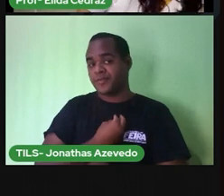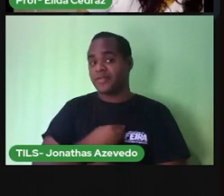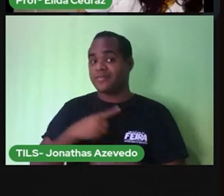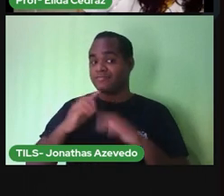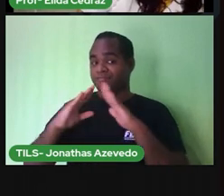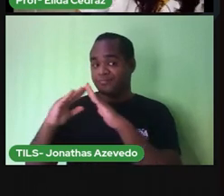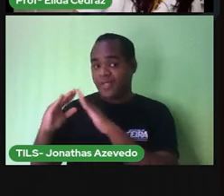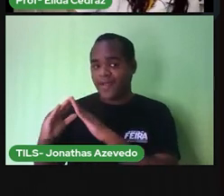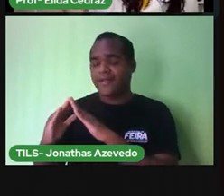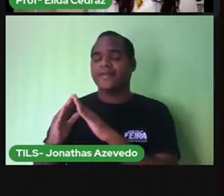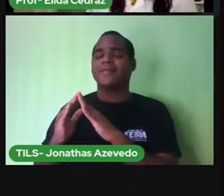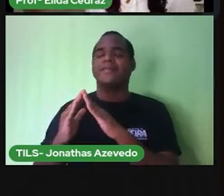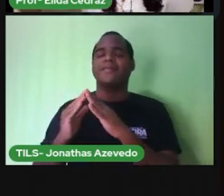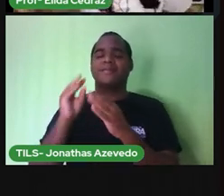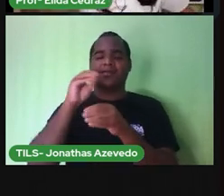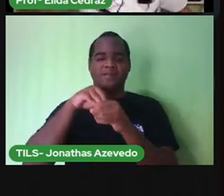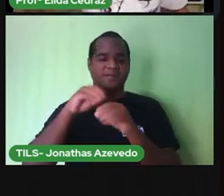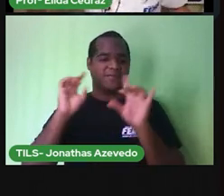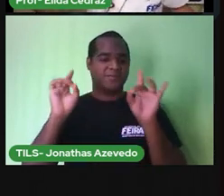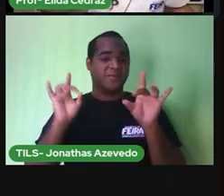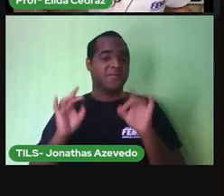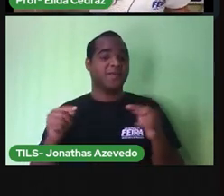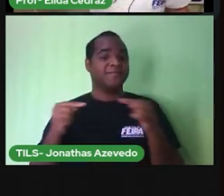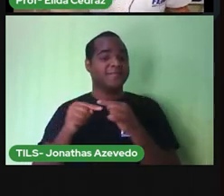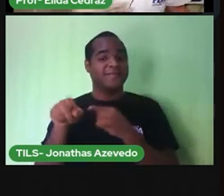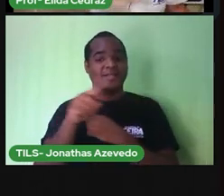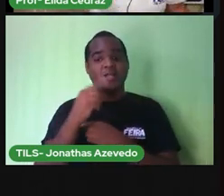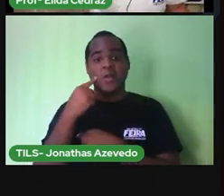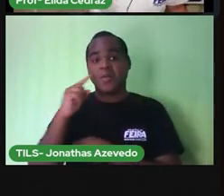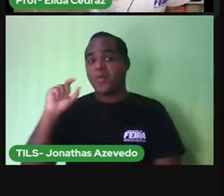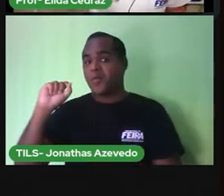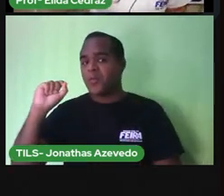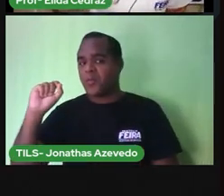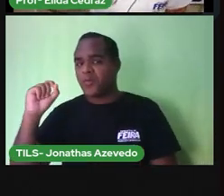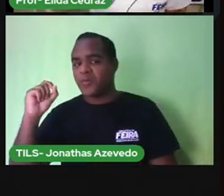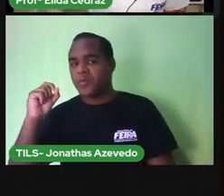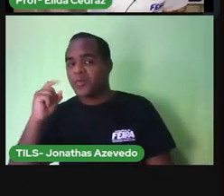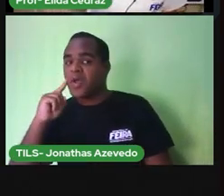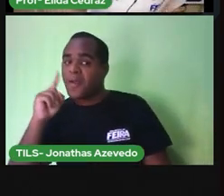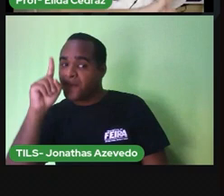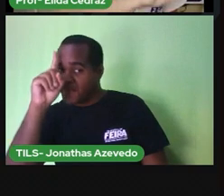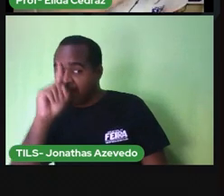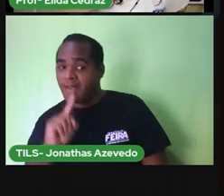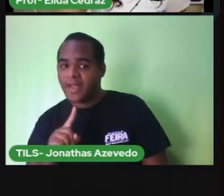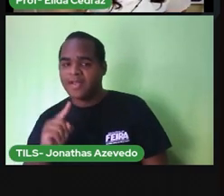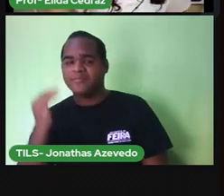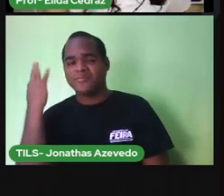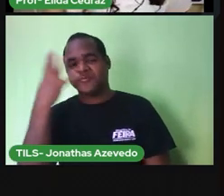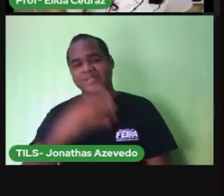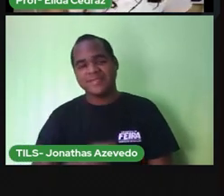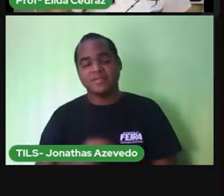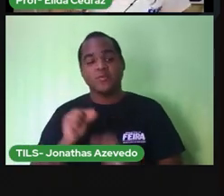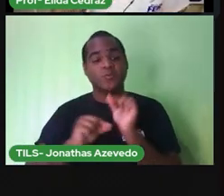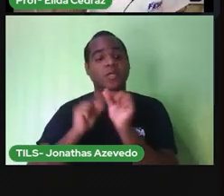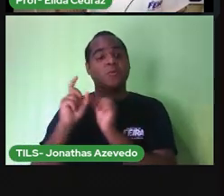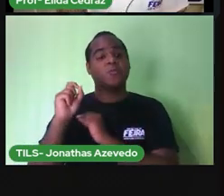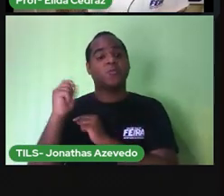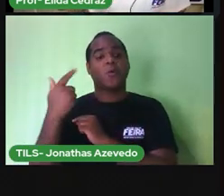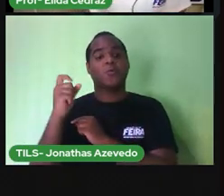E esse aqui, bem amarelo, bem bonito, é o Sol.